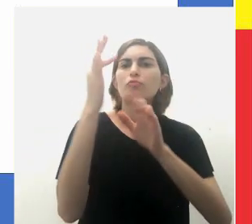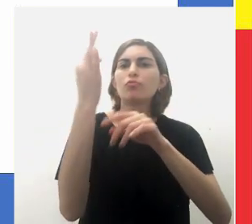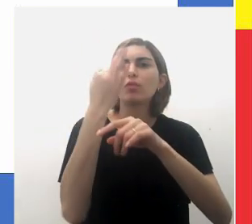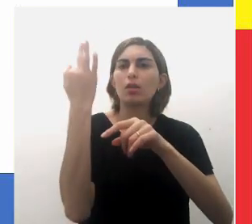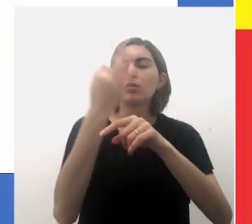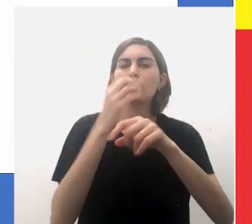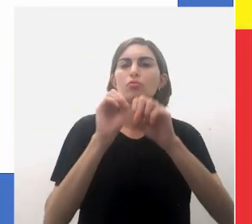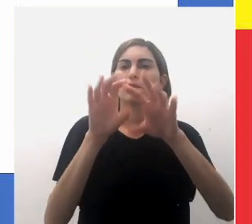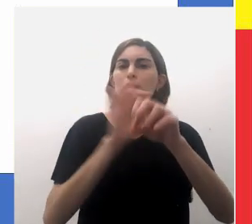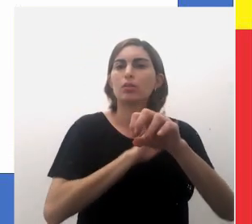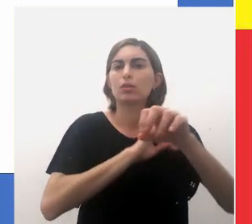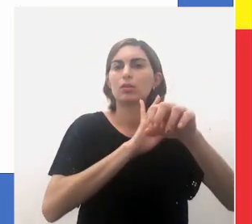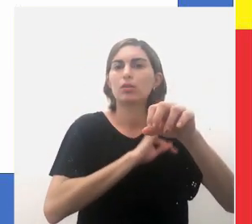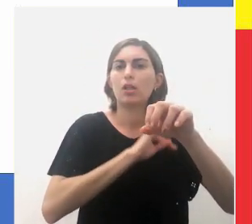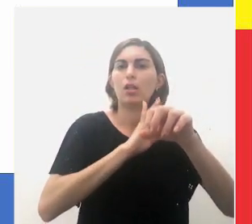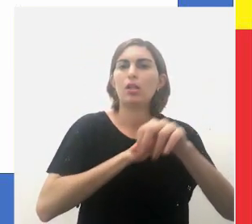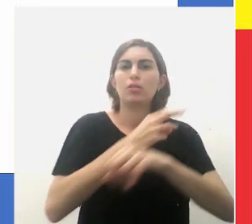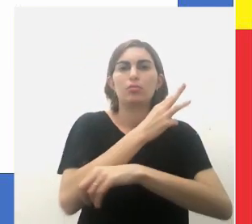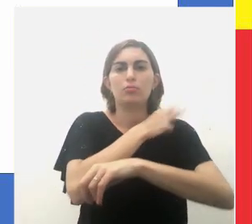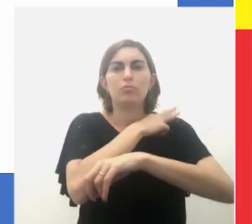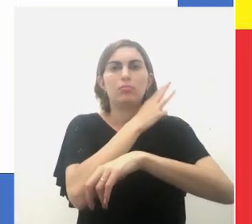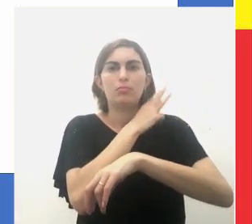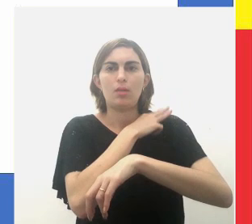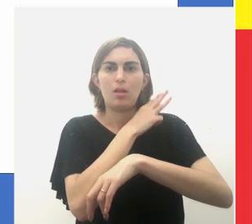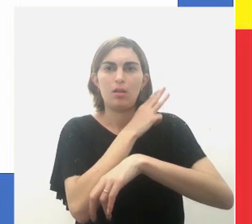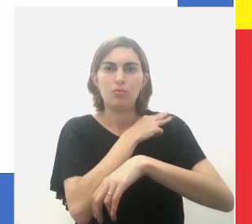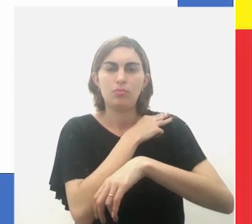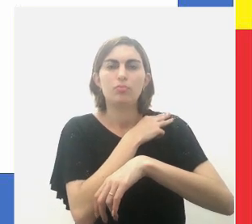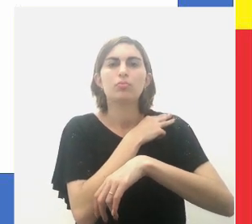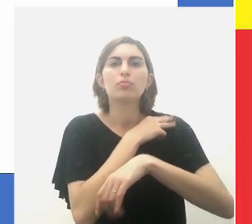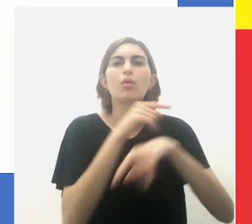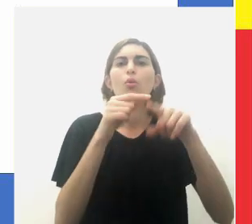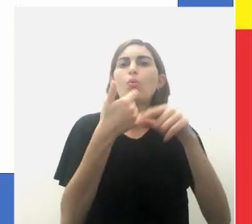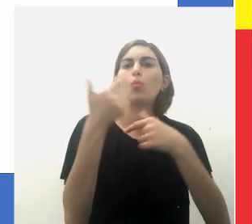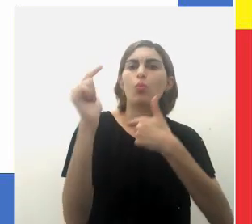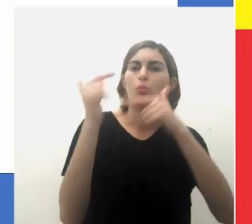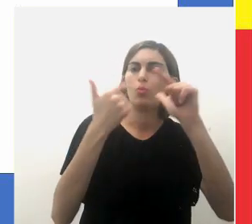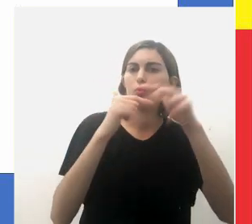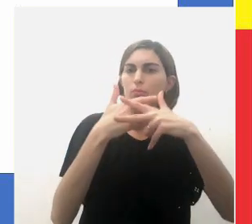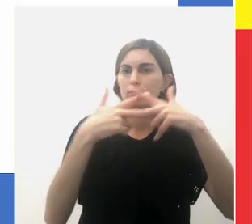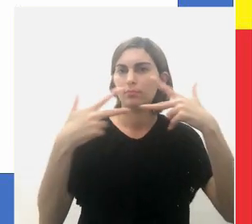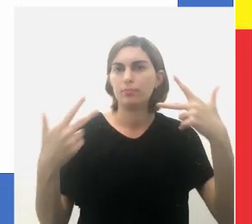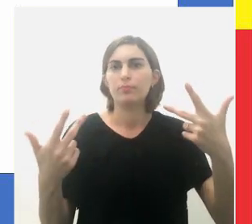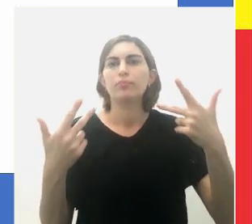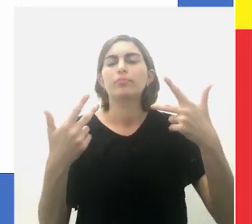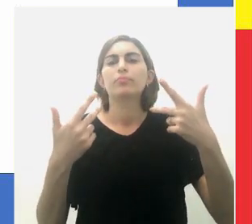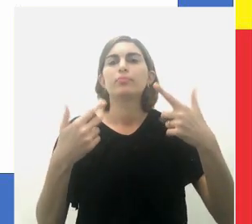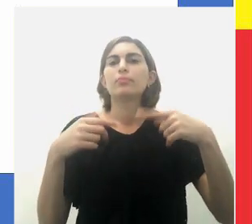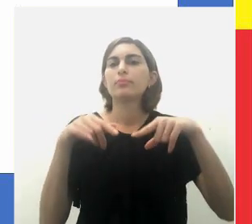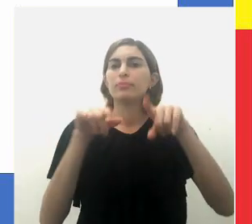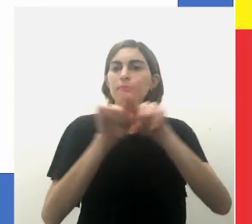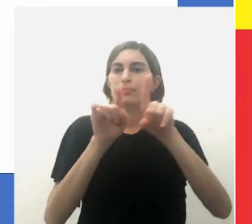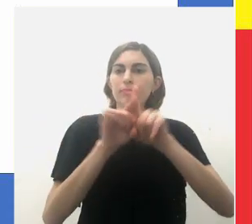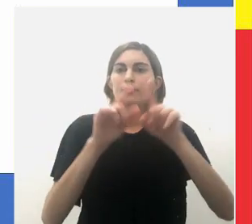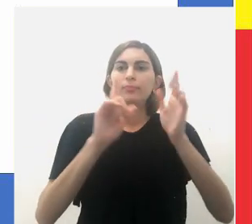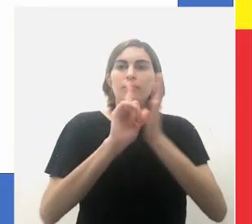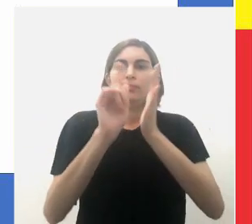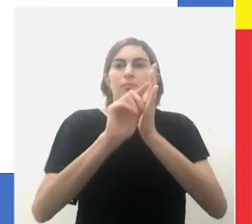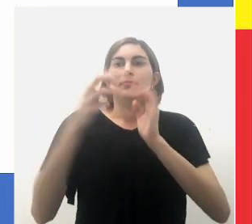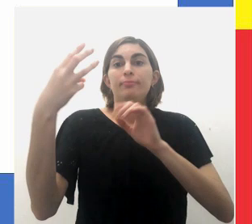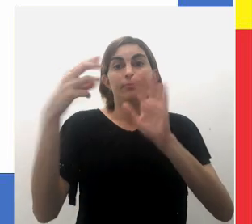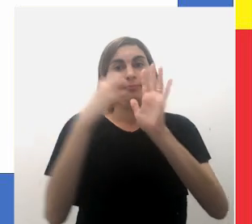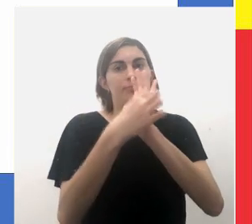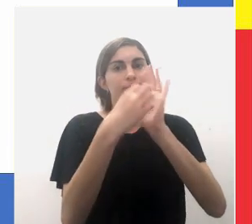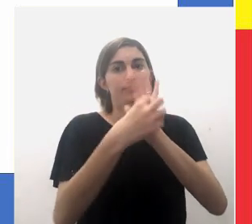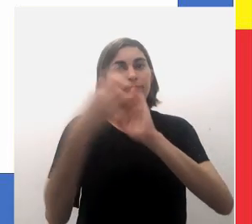federais de ensino técnico de nível médio e das outras providências. Em seu artigo